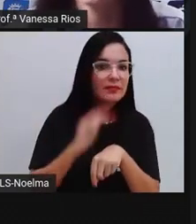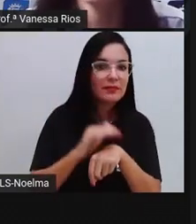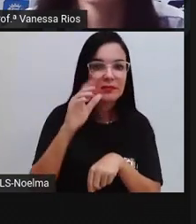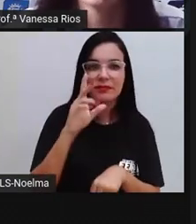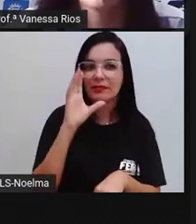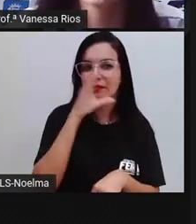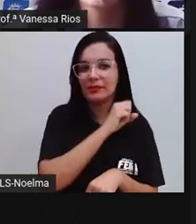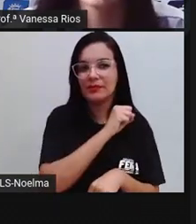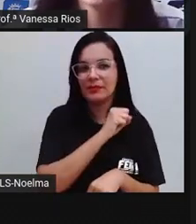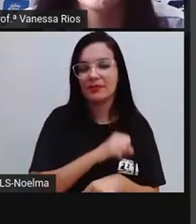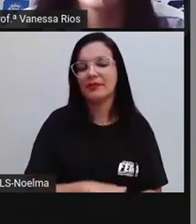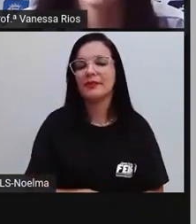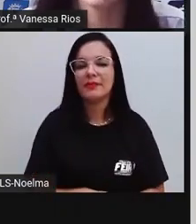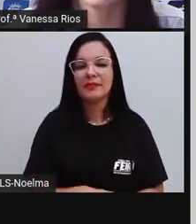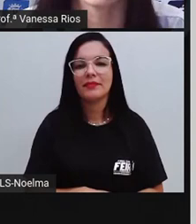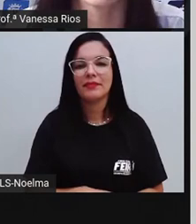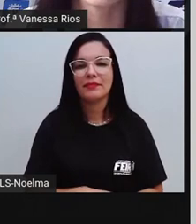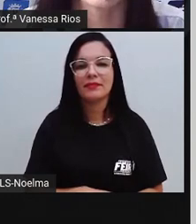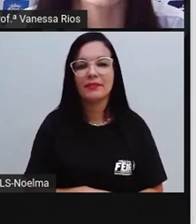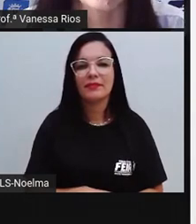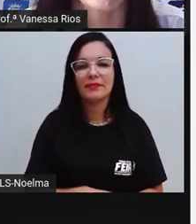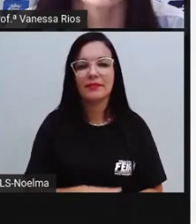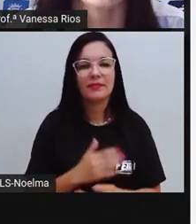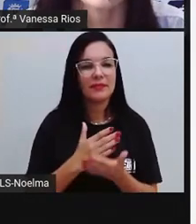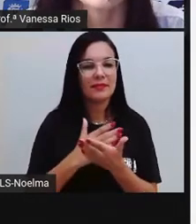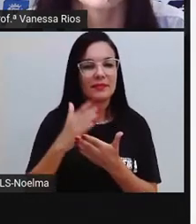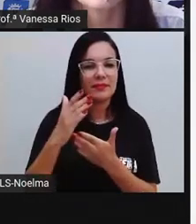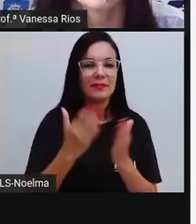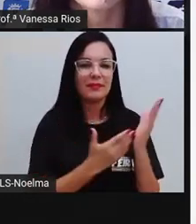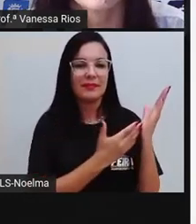puder. Então, é só clicar aqui e começar.